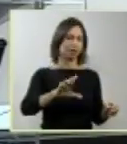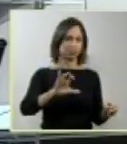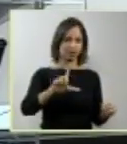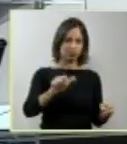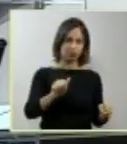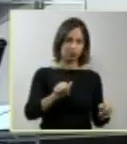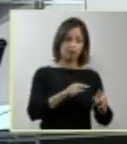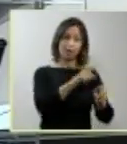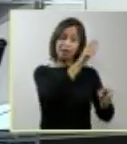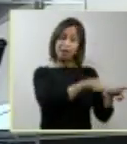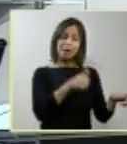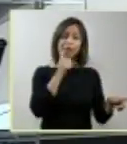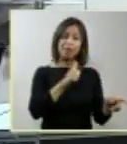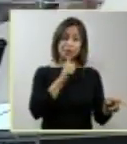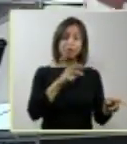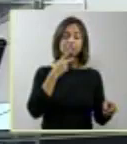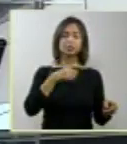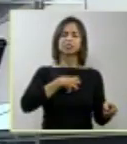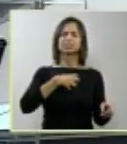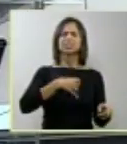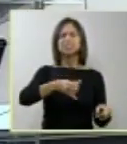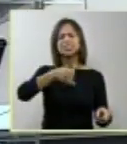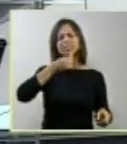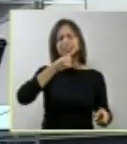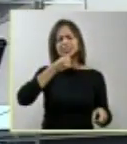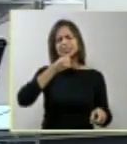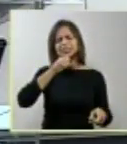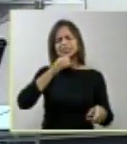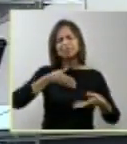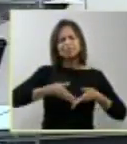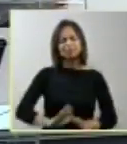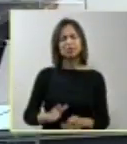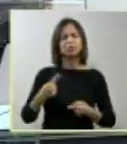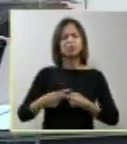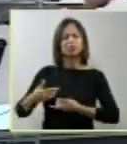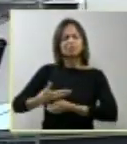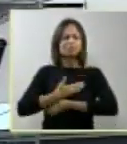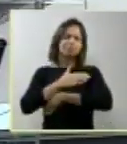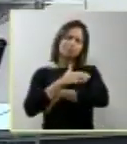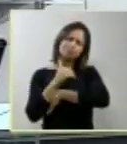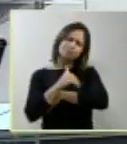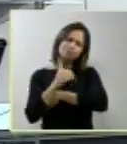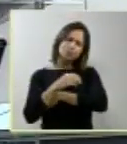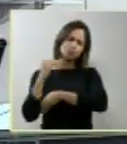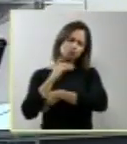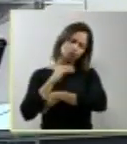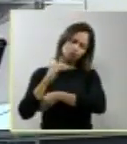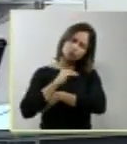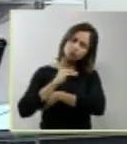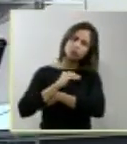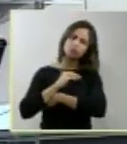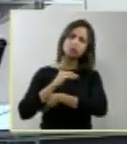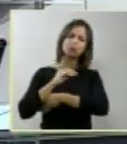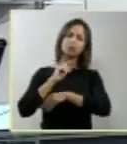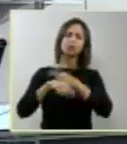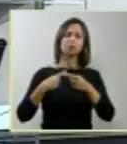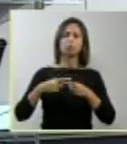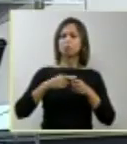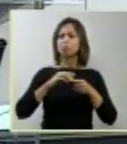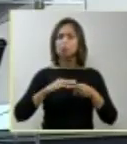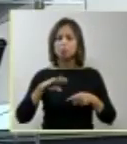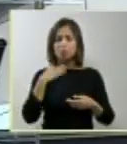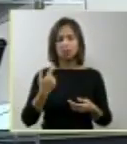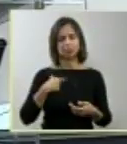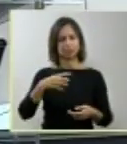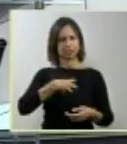tristeza que sentiu quando Marcela partiu, o carinho, o amor, o aconchegante daquele ser. Ora, porque falta uma parte de um corpo. Poderíamos